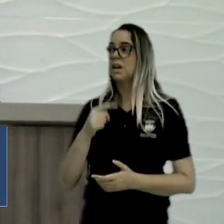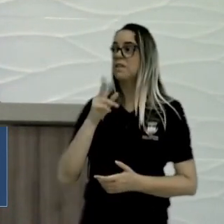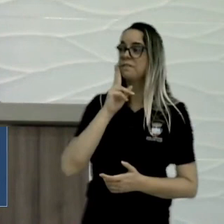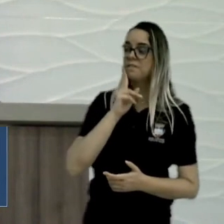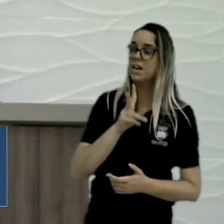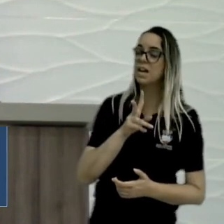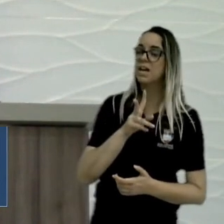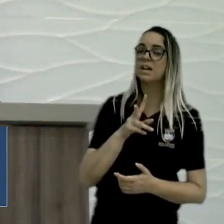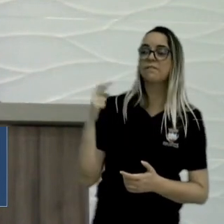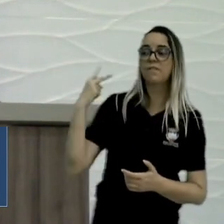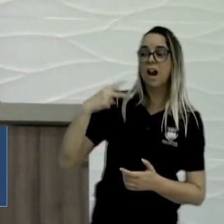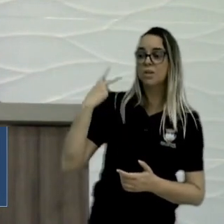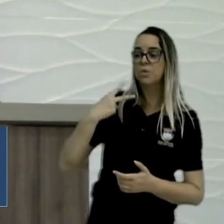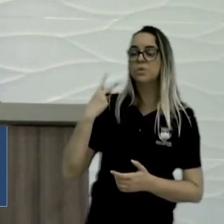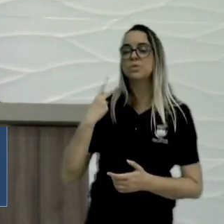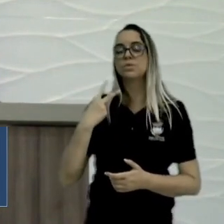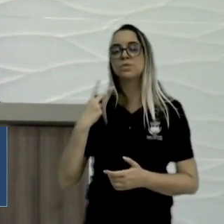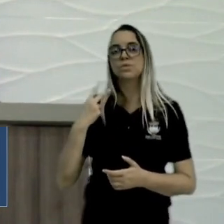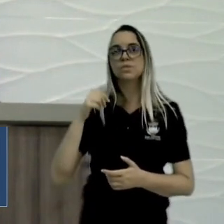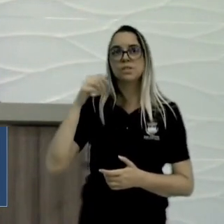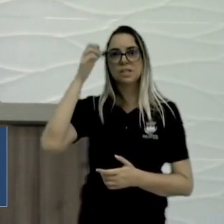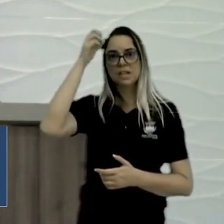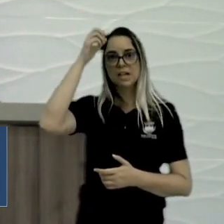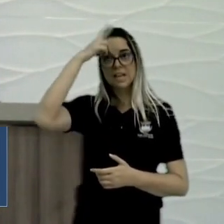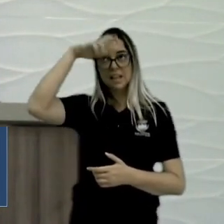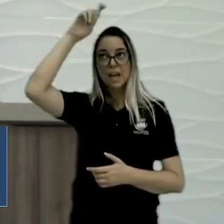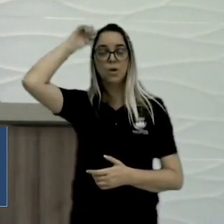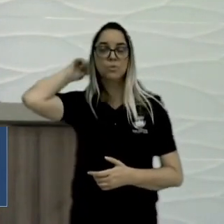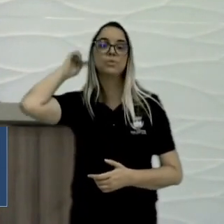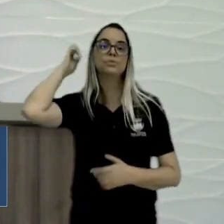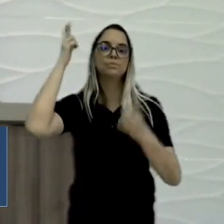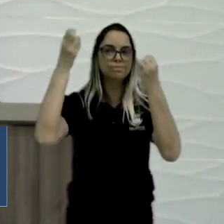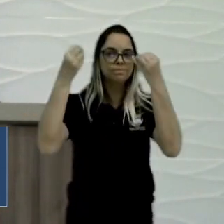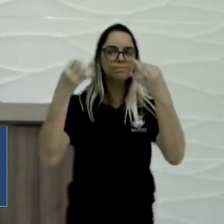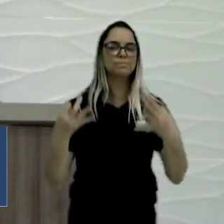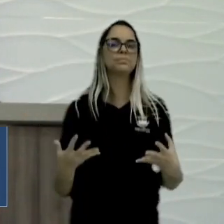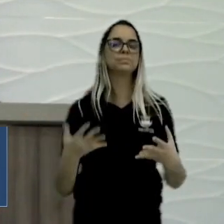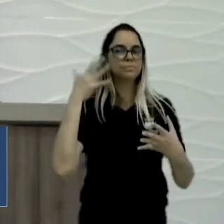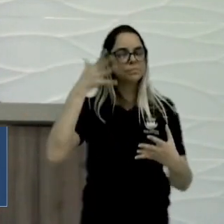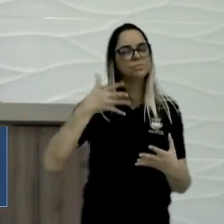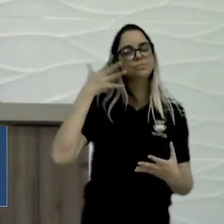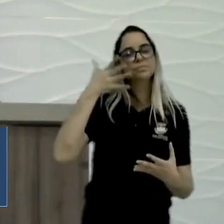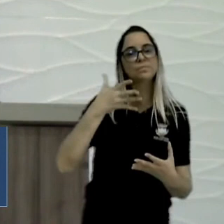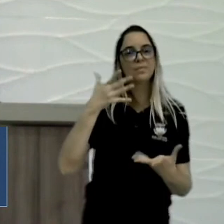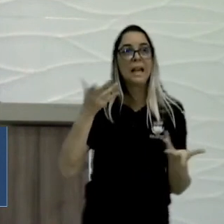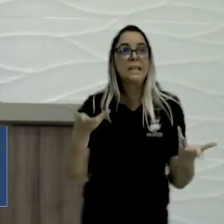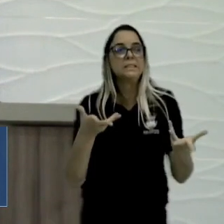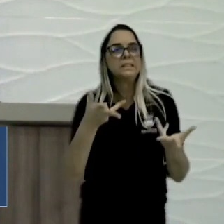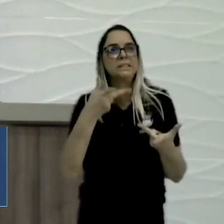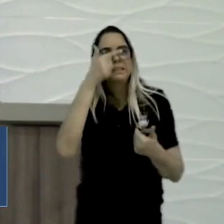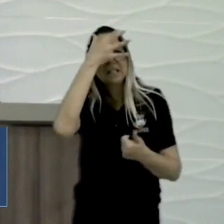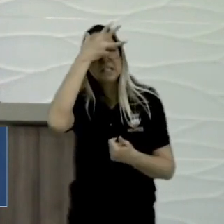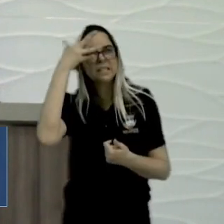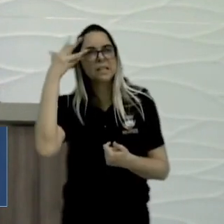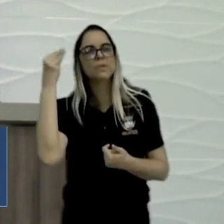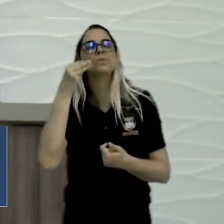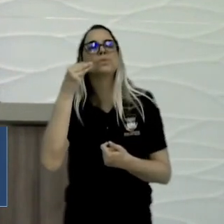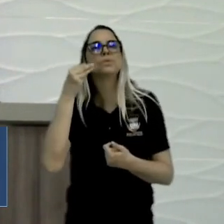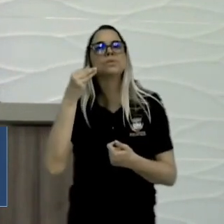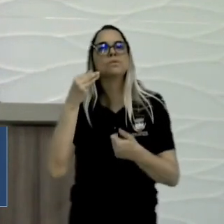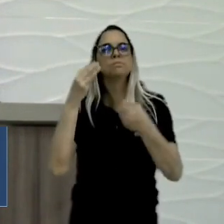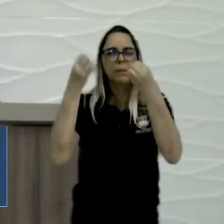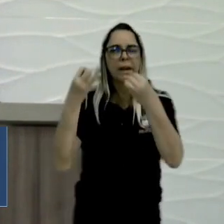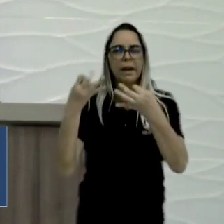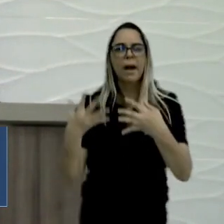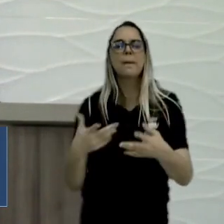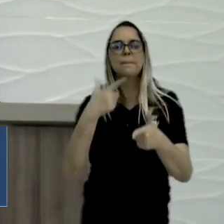Rinaldo do Santo Afonso, esquecendo de discutir os problemas de